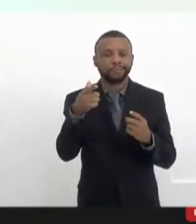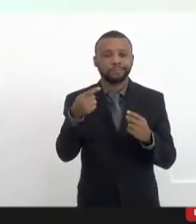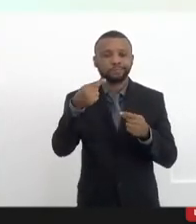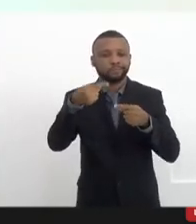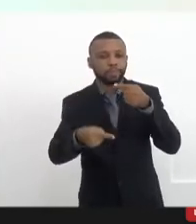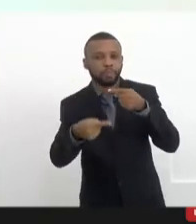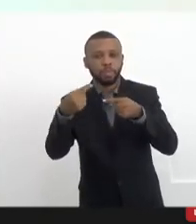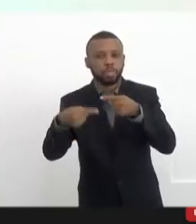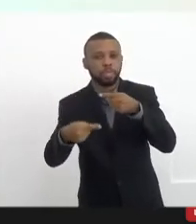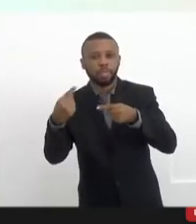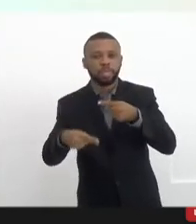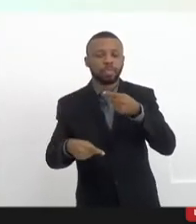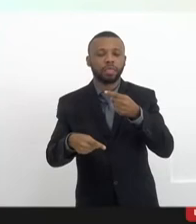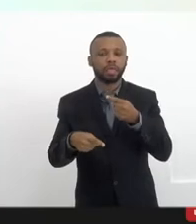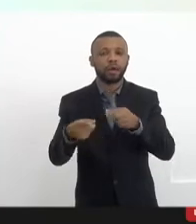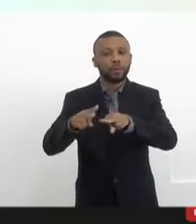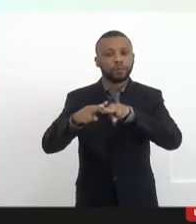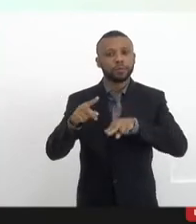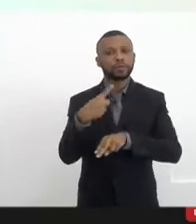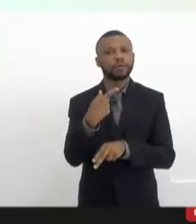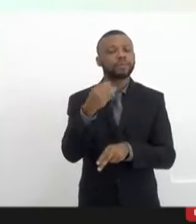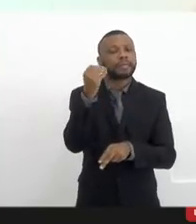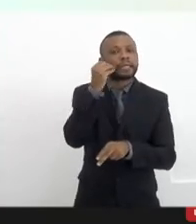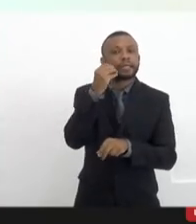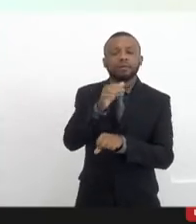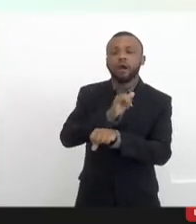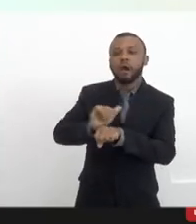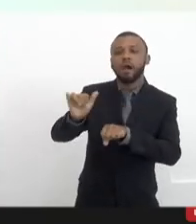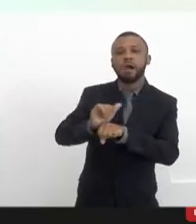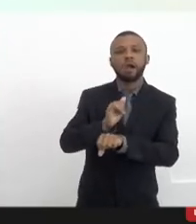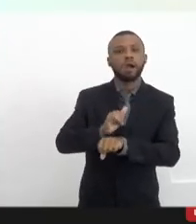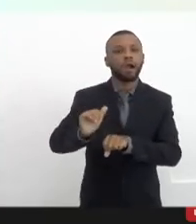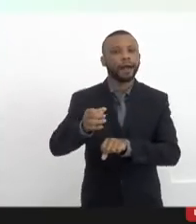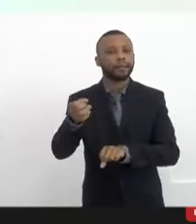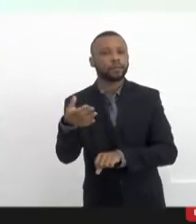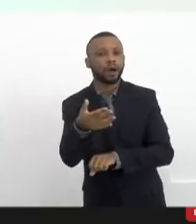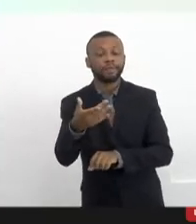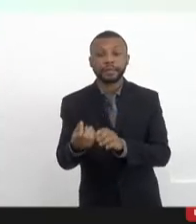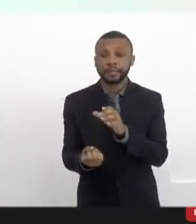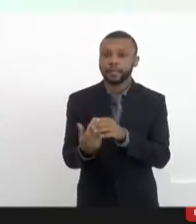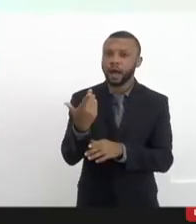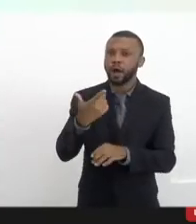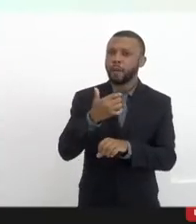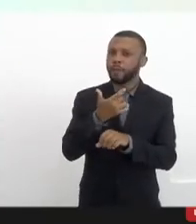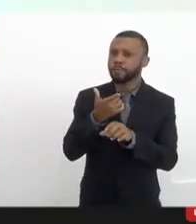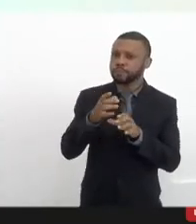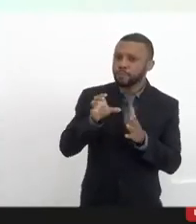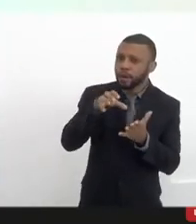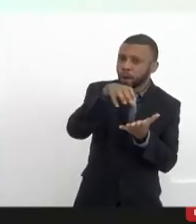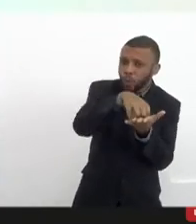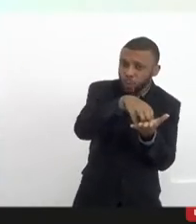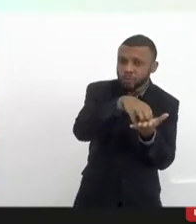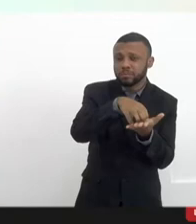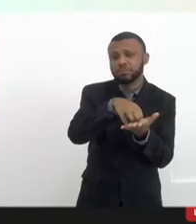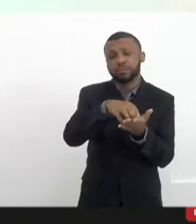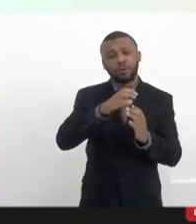nós estamos tentando montar uma nova estratégia para Rio de Janeiro, em criar um veículo de comunicação comunitária, junto com as favelas,